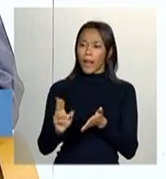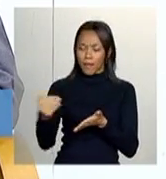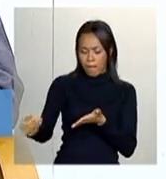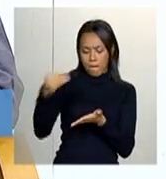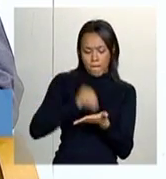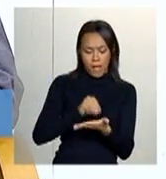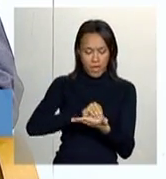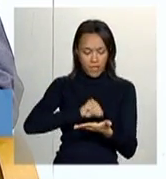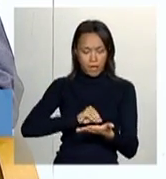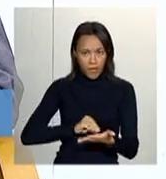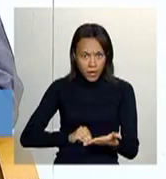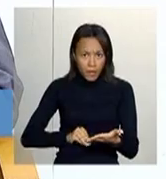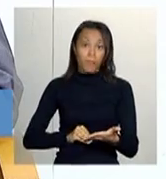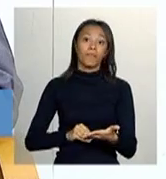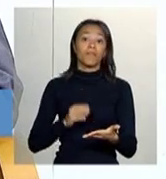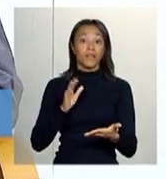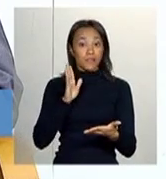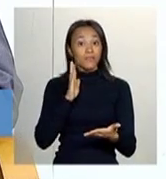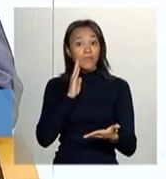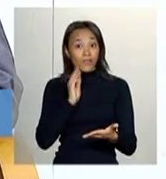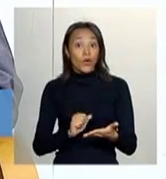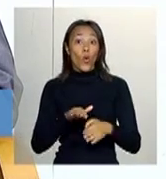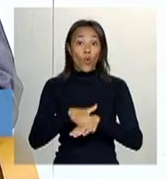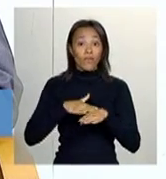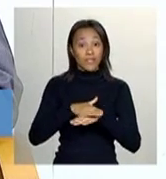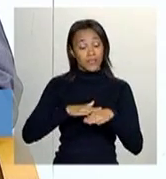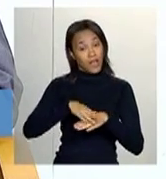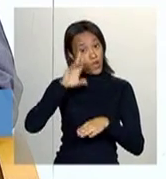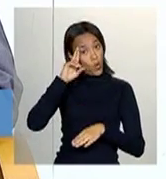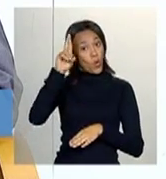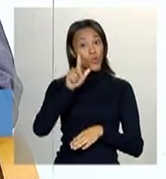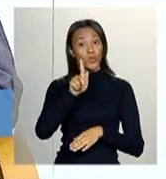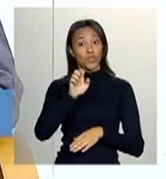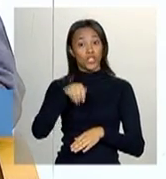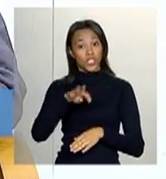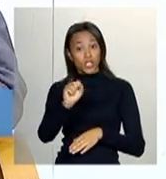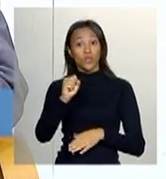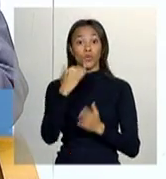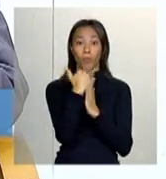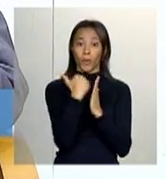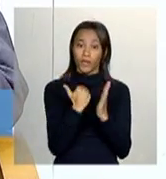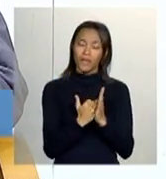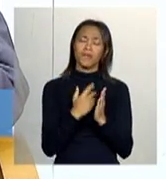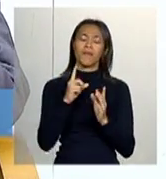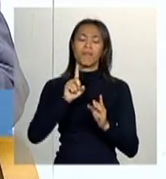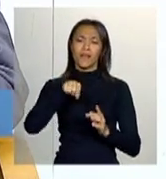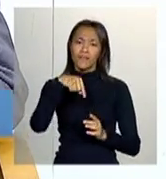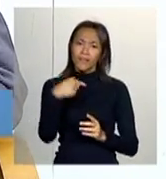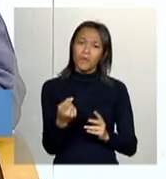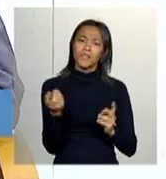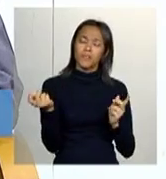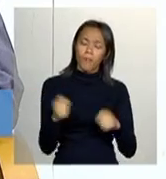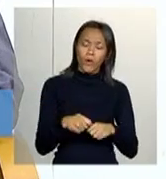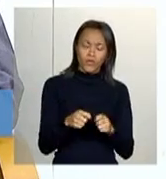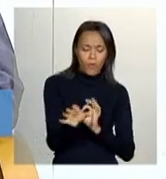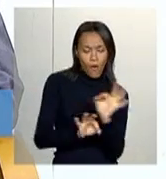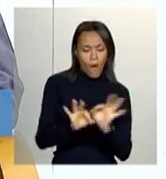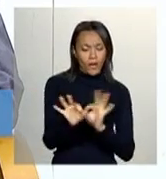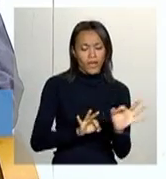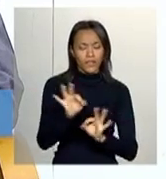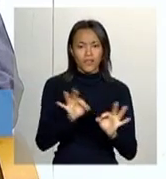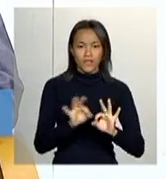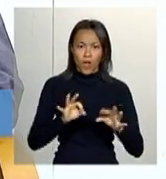vezes, já fazer até uma ação prévia com o gestor do programa, com o gestor do cadastro único, para, de repente, eles planejarem uma ação